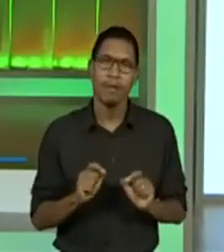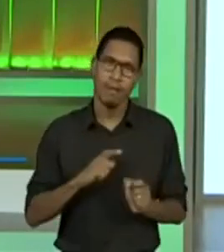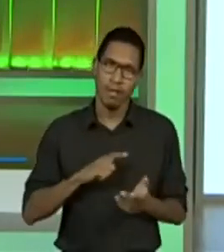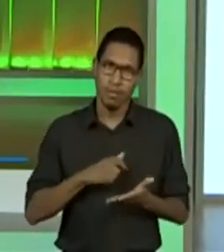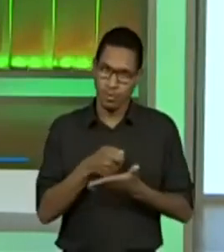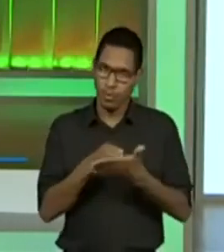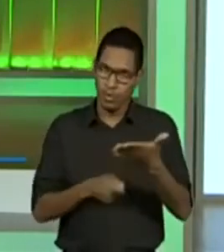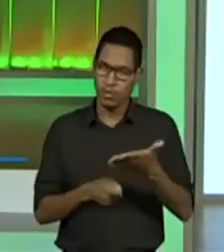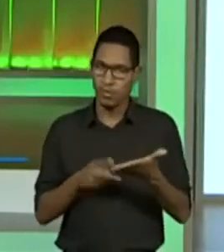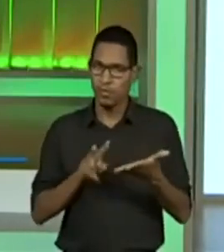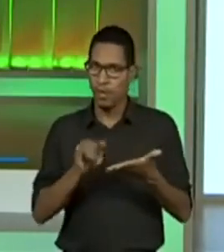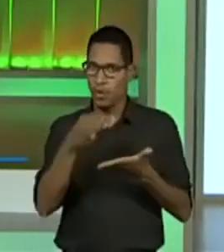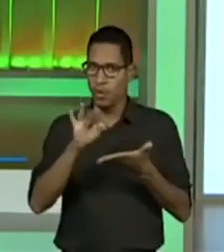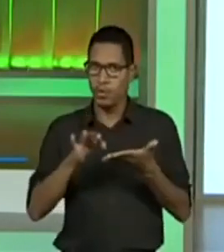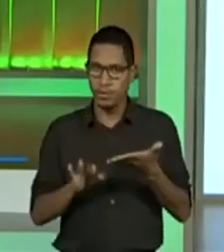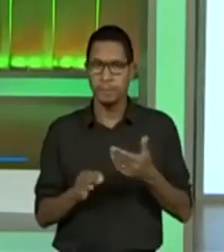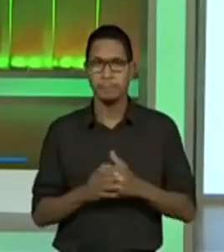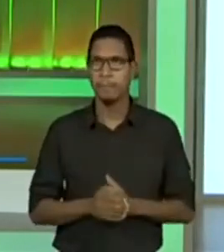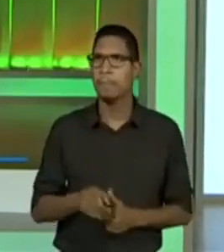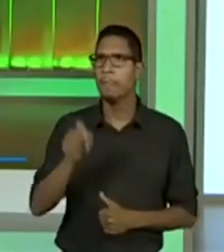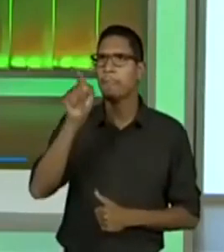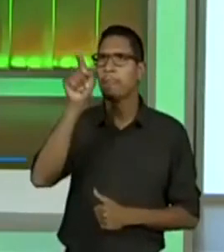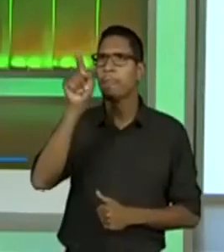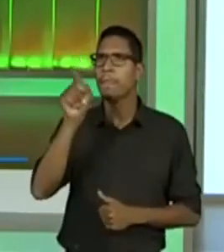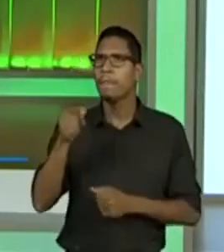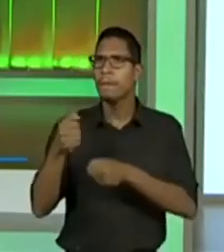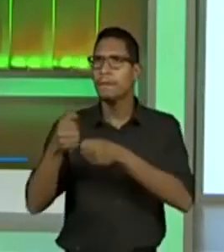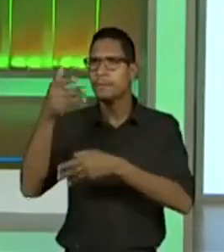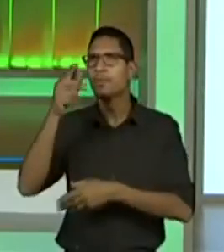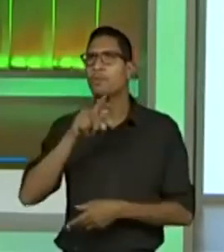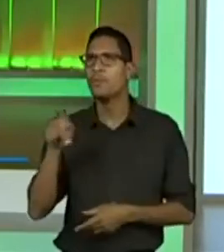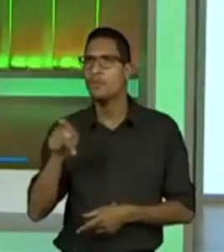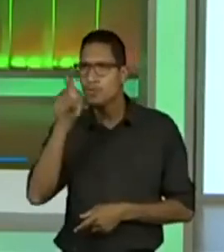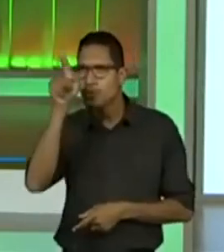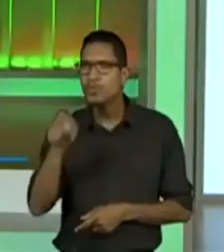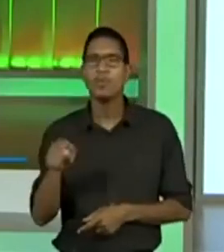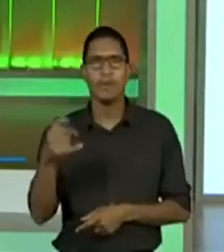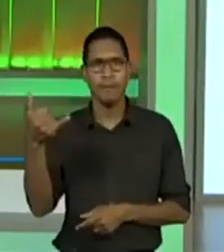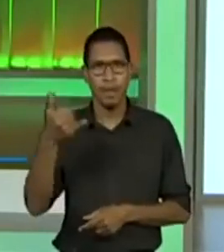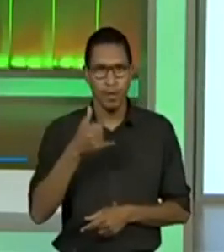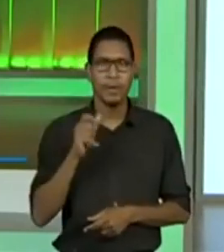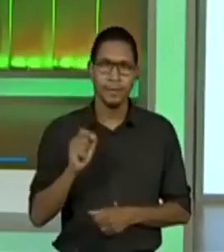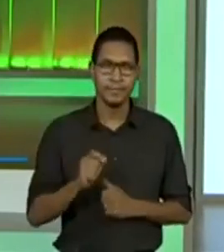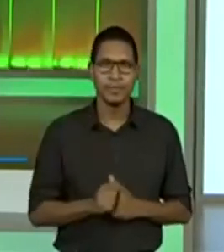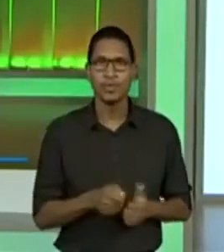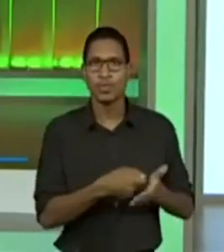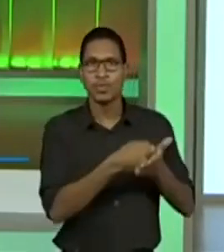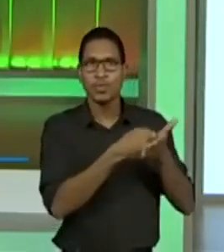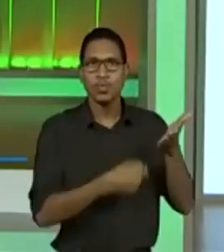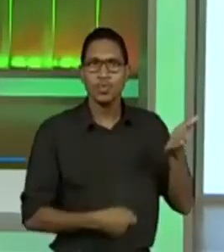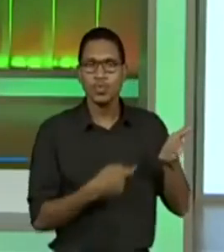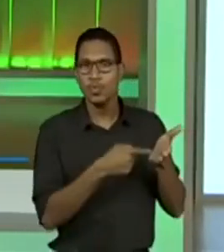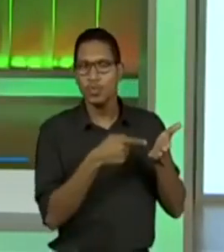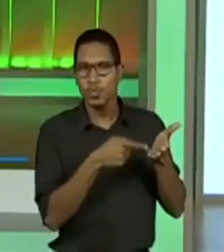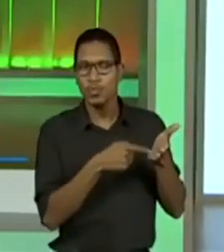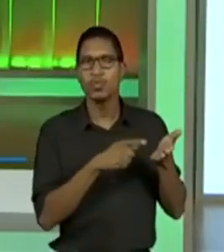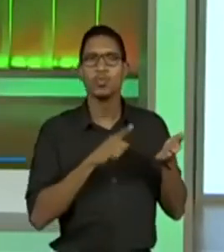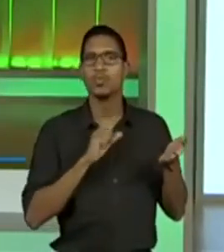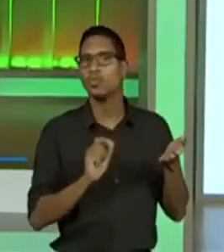correção. Teve uns pros que lembraram bem, o texto lido, que foi a nossa base, foi um